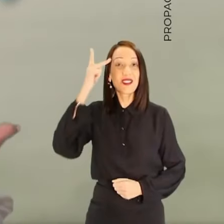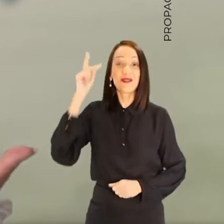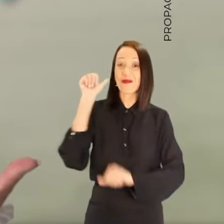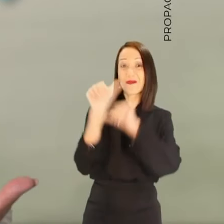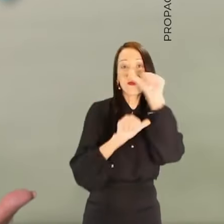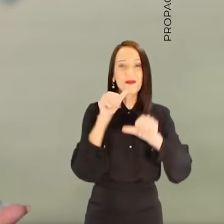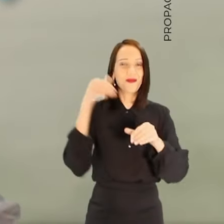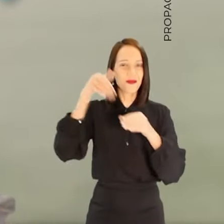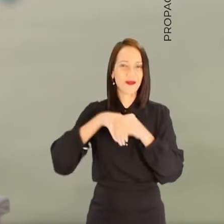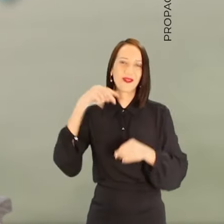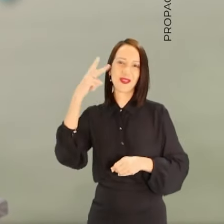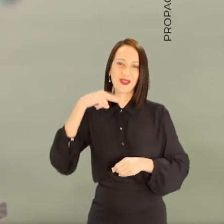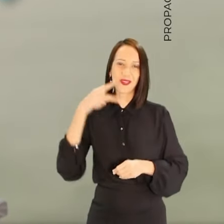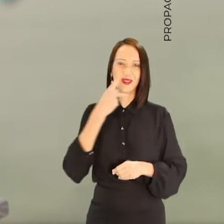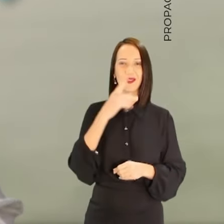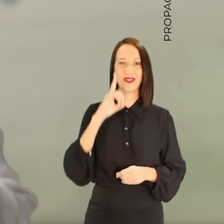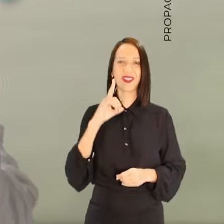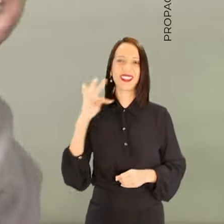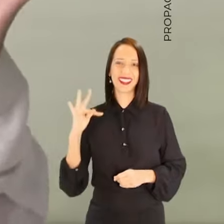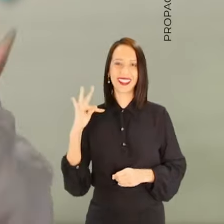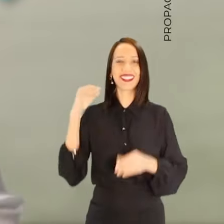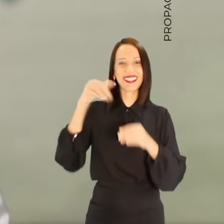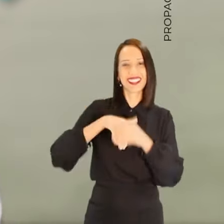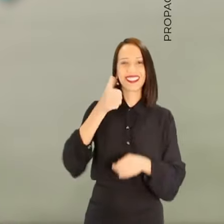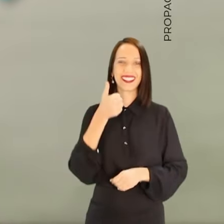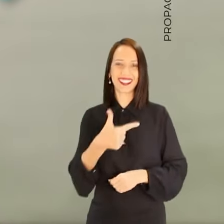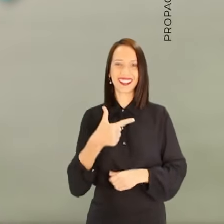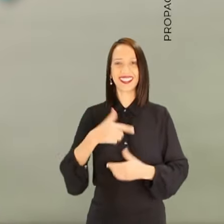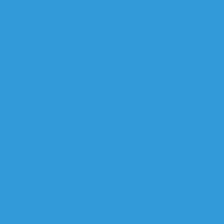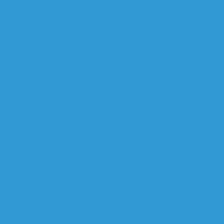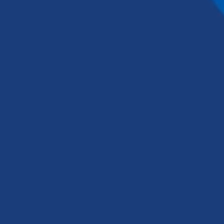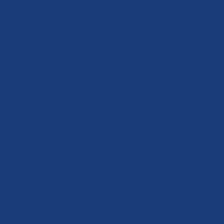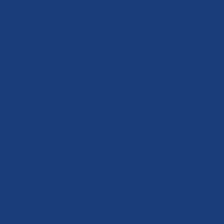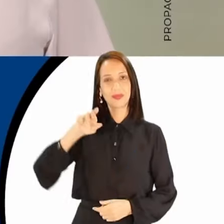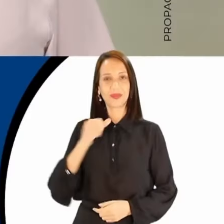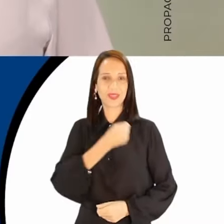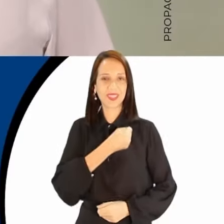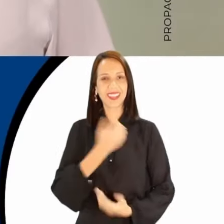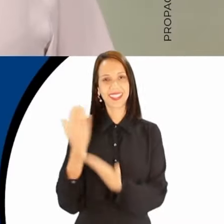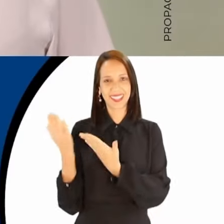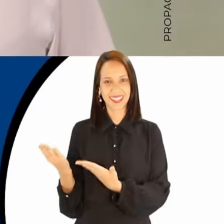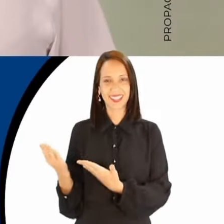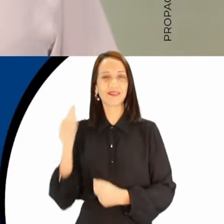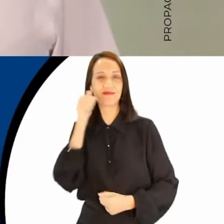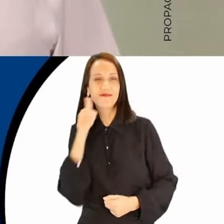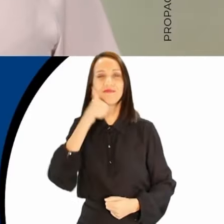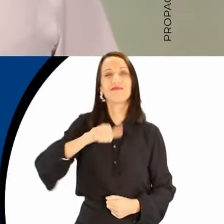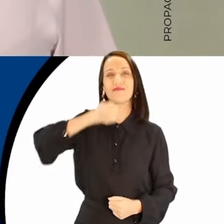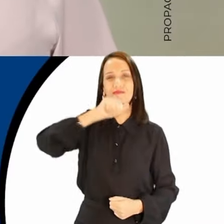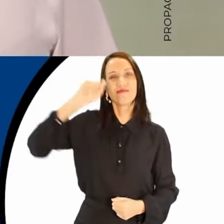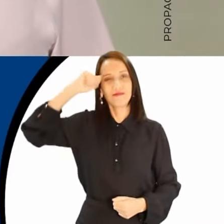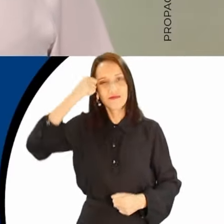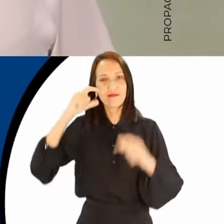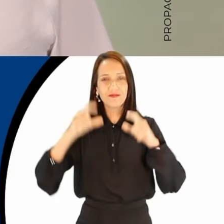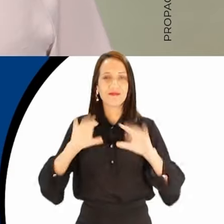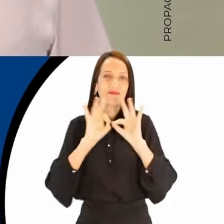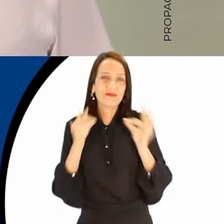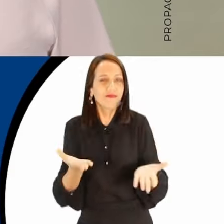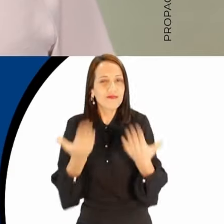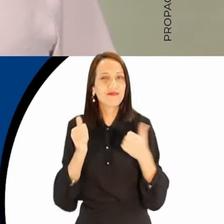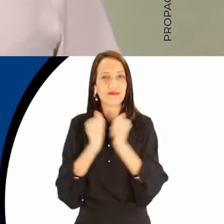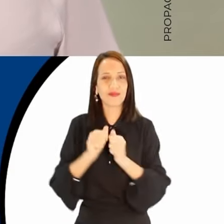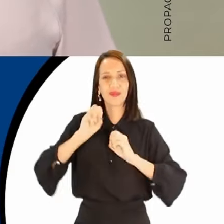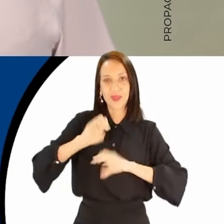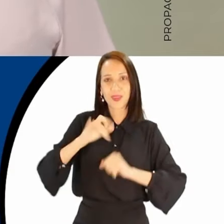Para mudar São Paulo, vote nos vereadores do PDT. Vote 12. Mara Leandro, 12, 900. Mulher, mãe, preta,